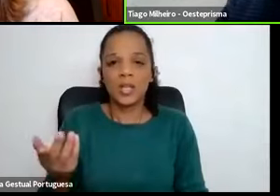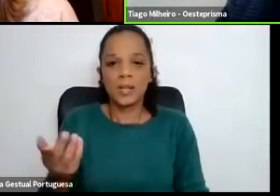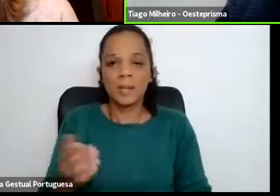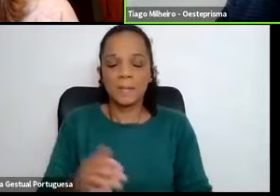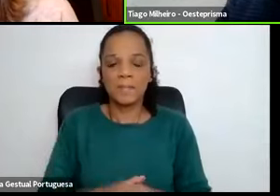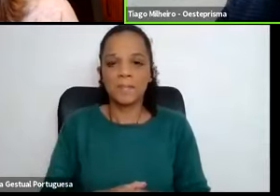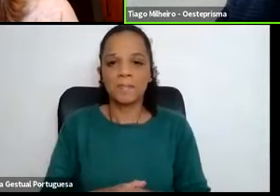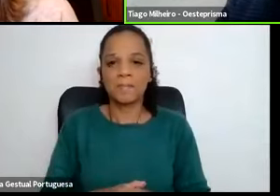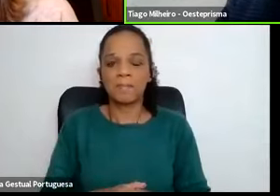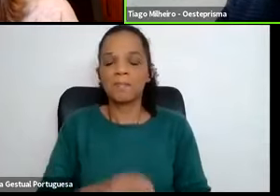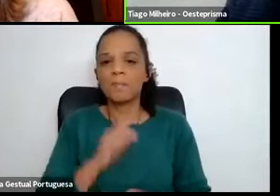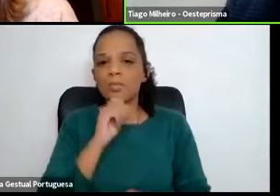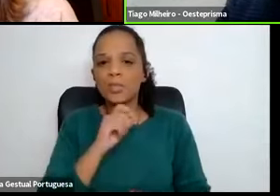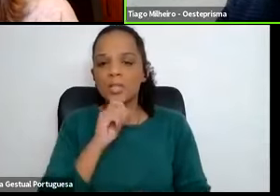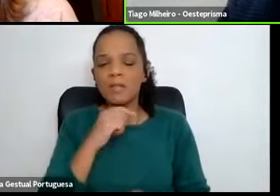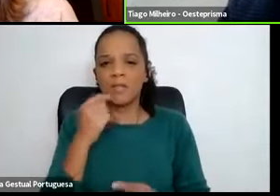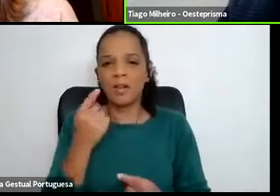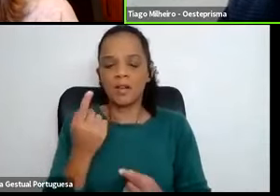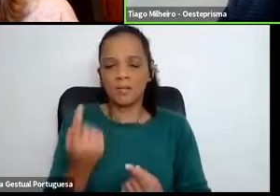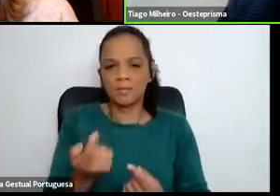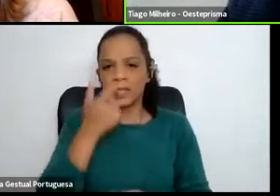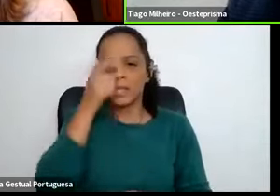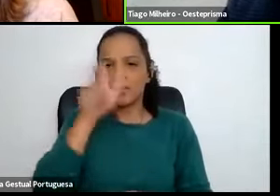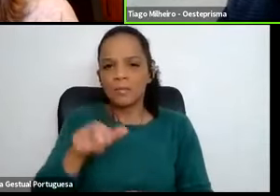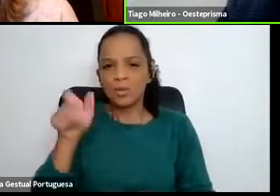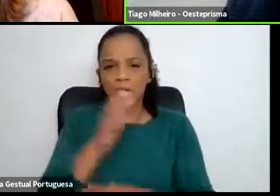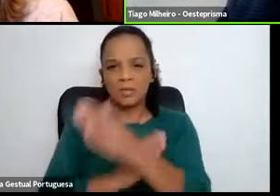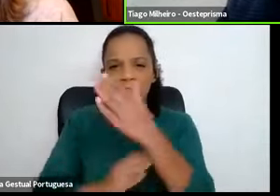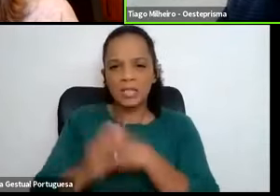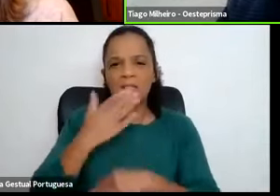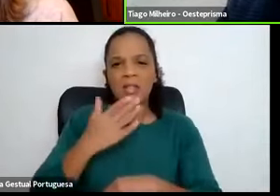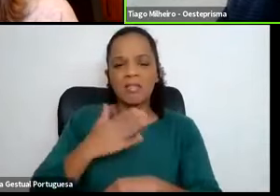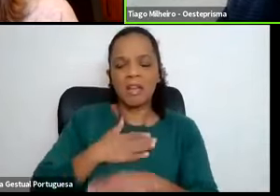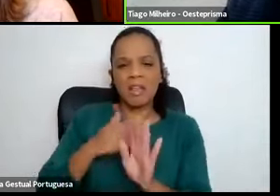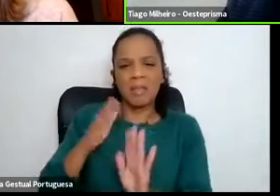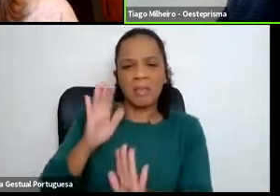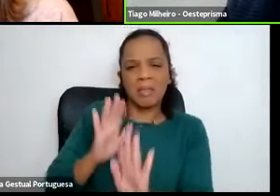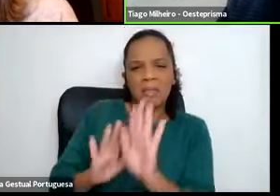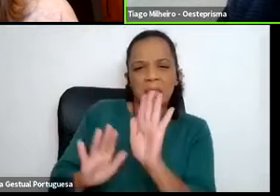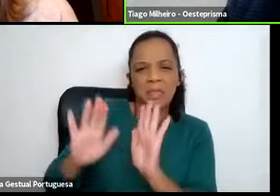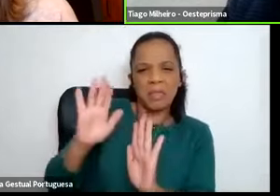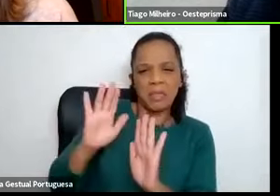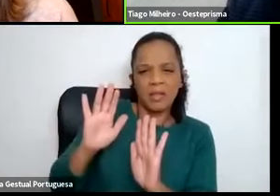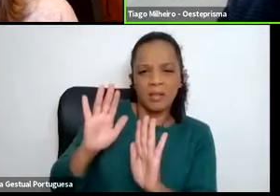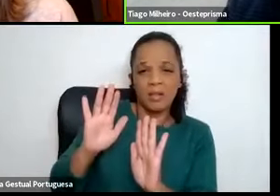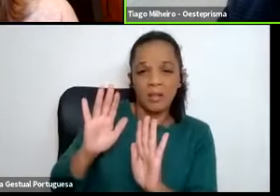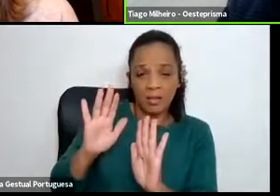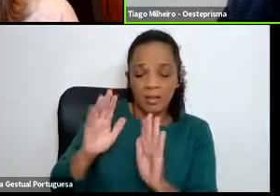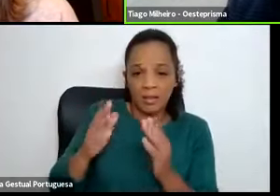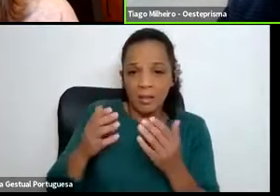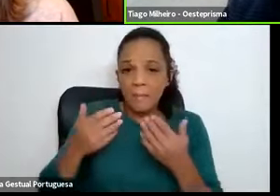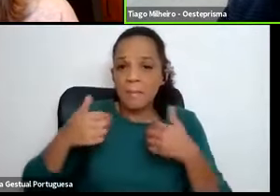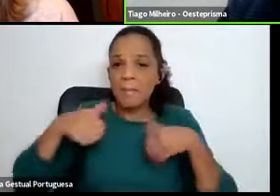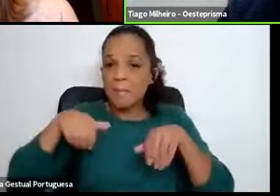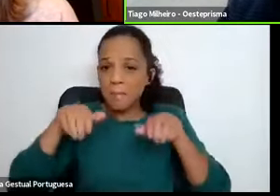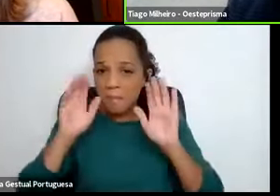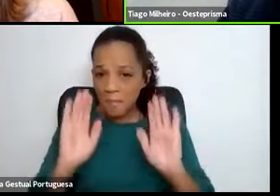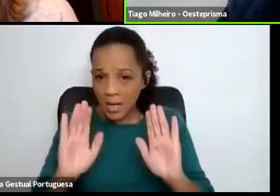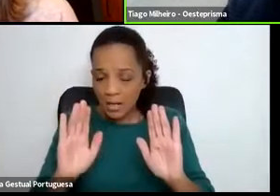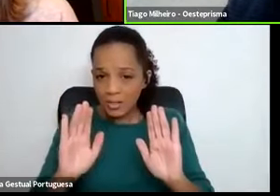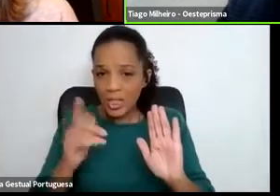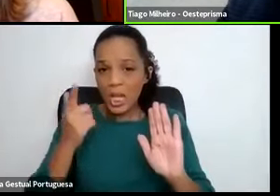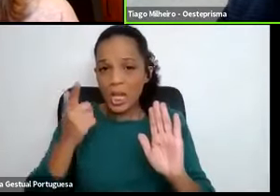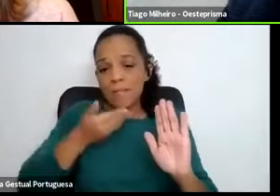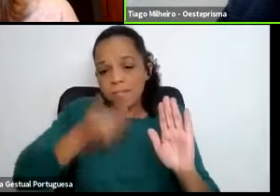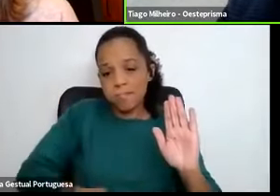se calhar, há algum estigma relativamente das pessoas com deficiência, mas a experiência que nós temos é que as pessoas com deficiência